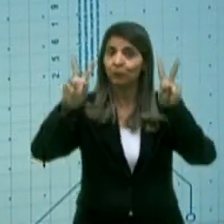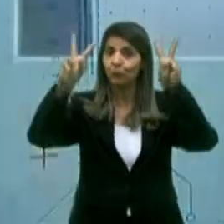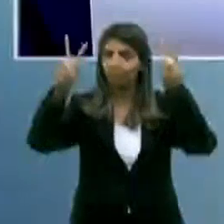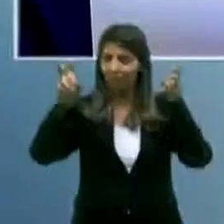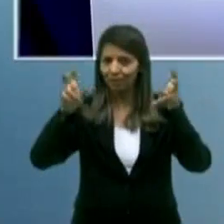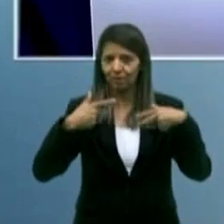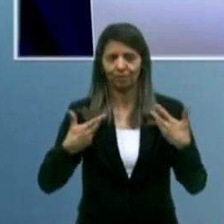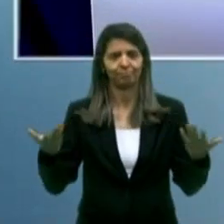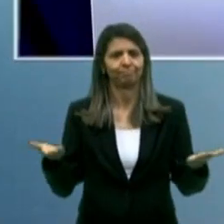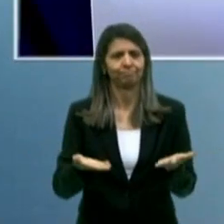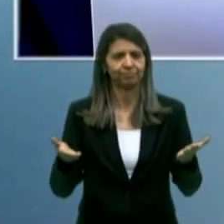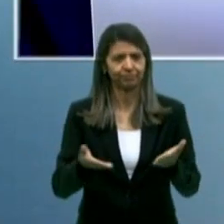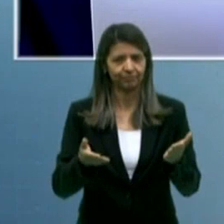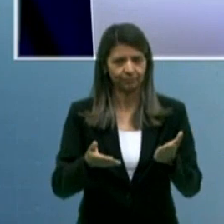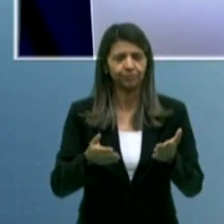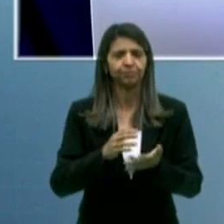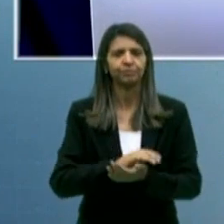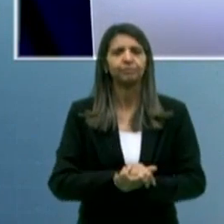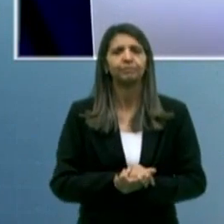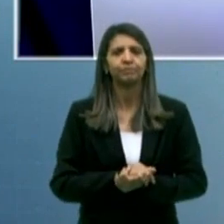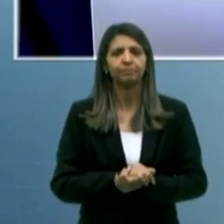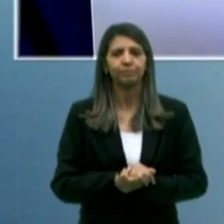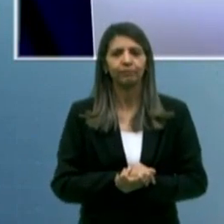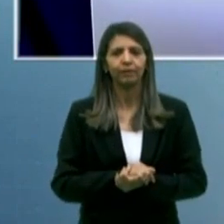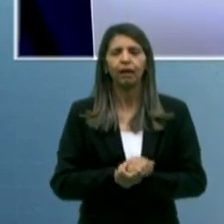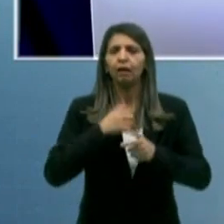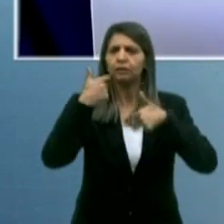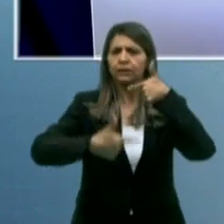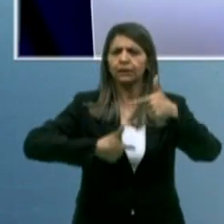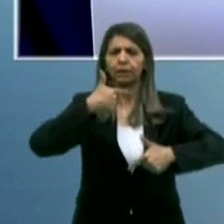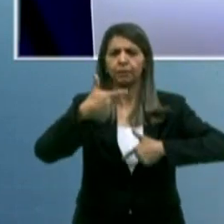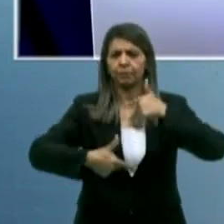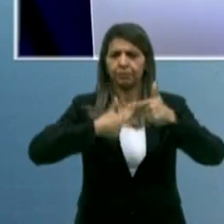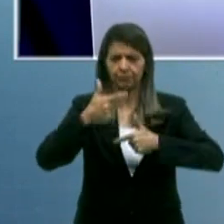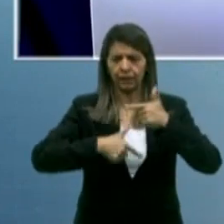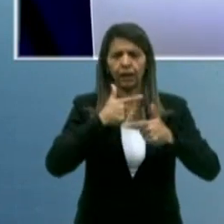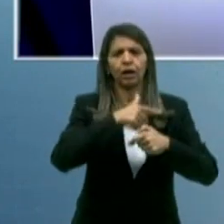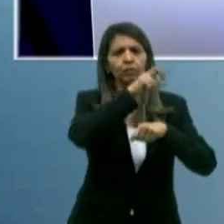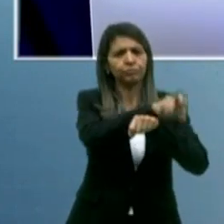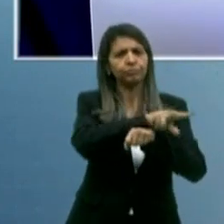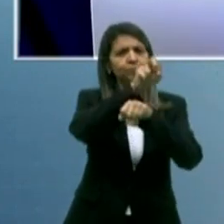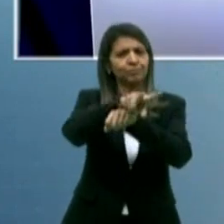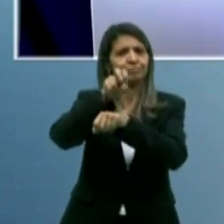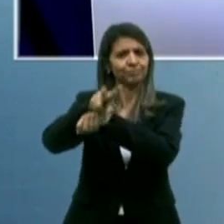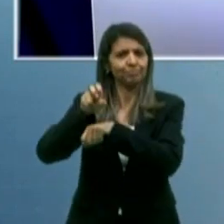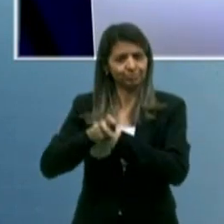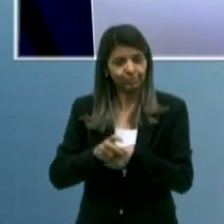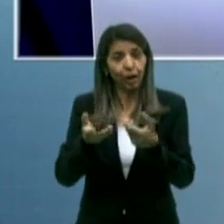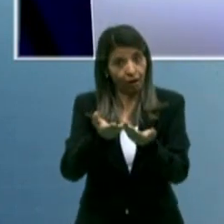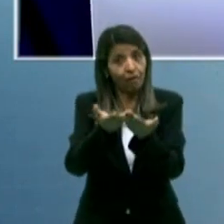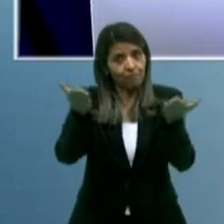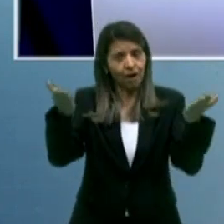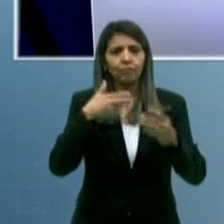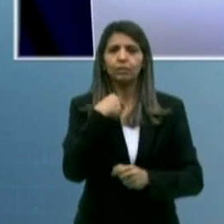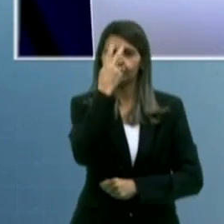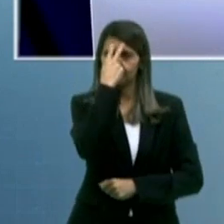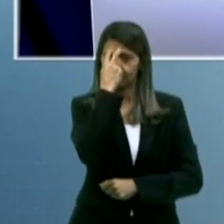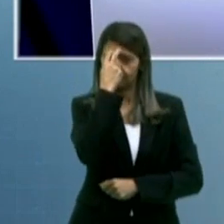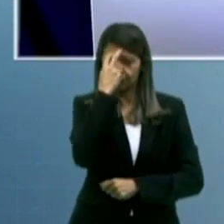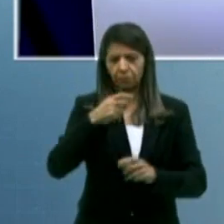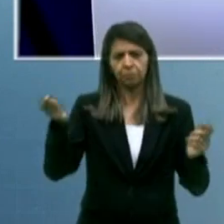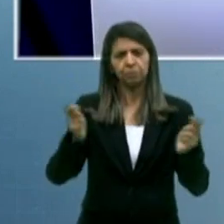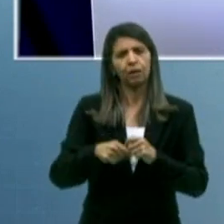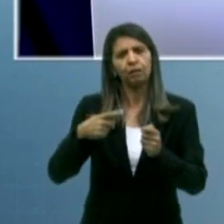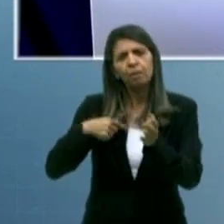aparece aqui é geração de emprego. E agora sim, Nilvan Ferreira, você pode escolher a